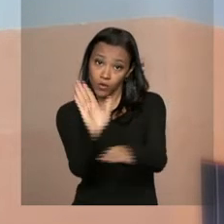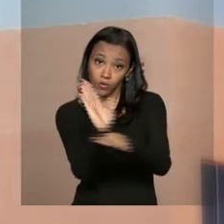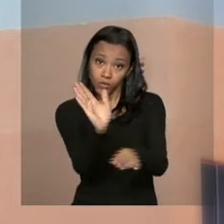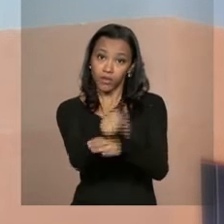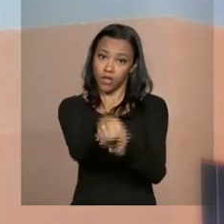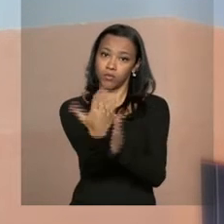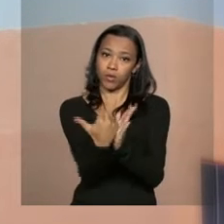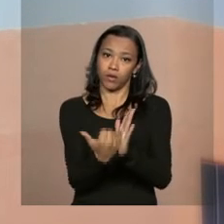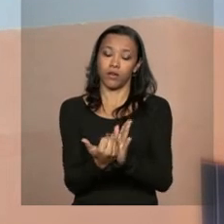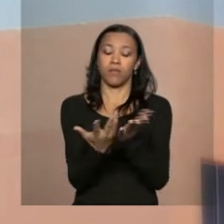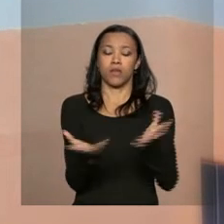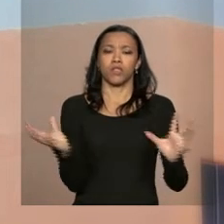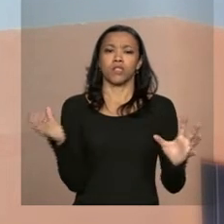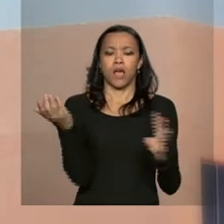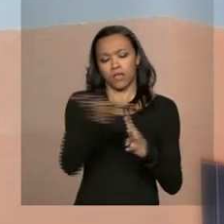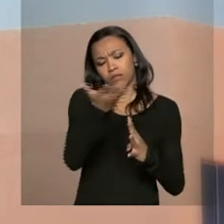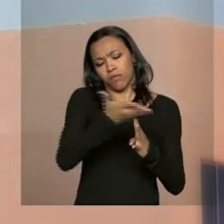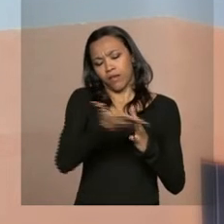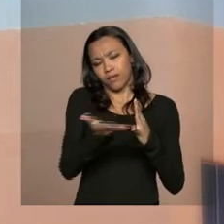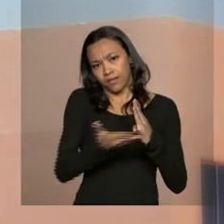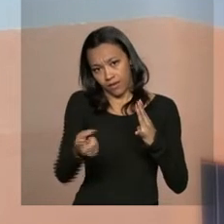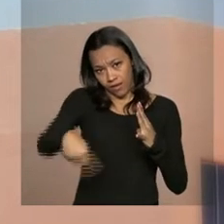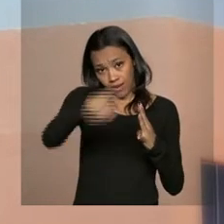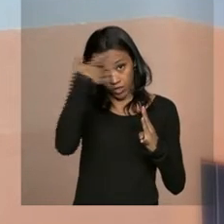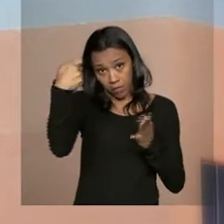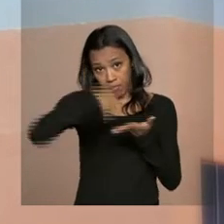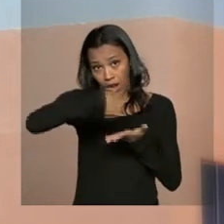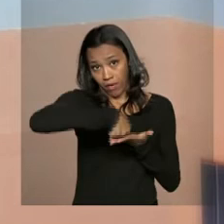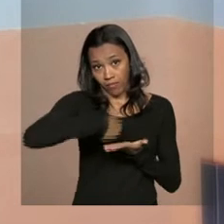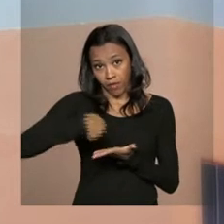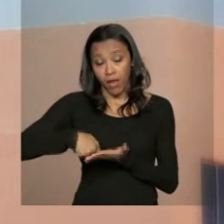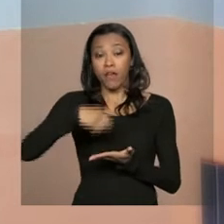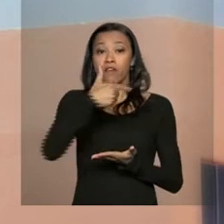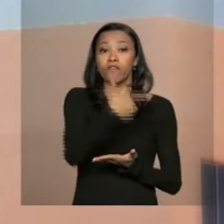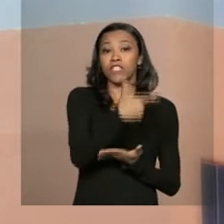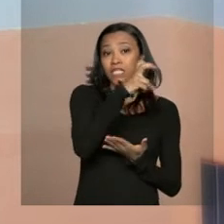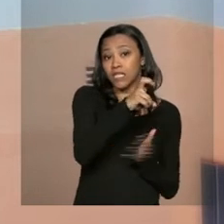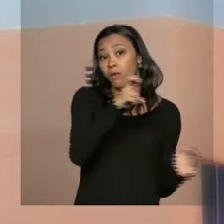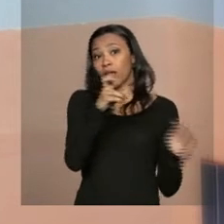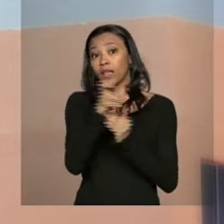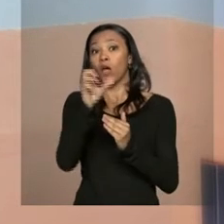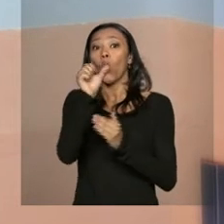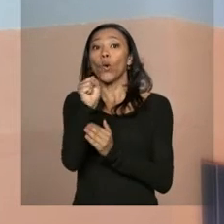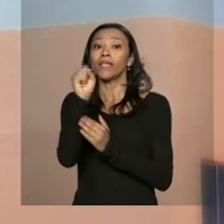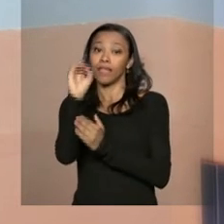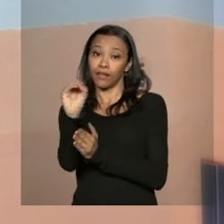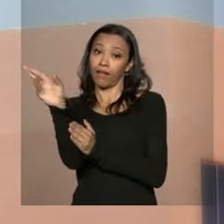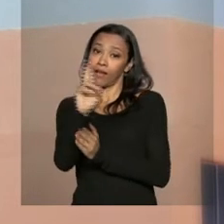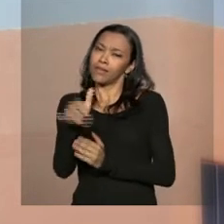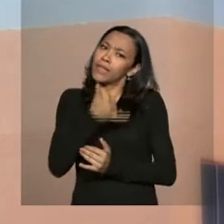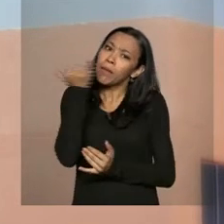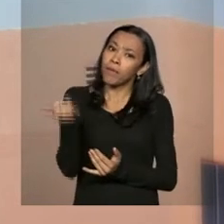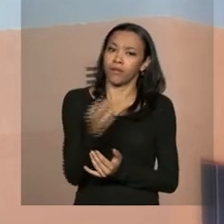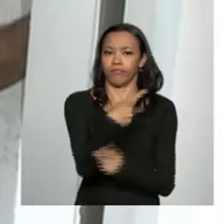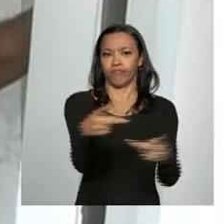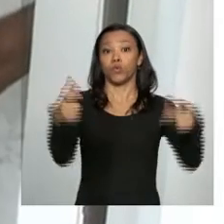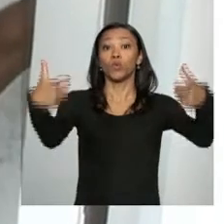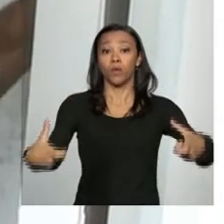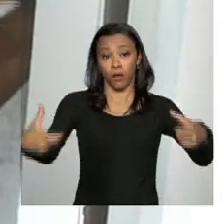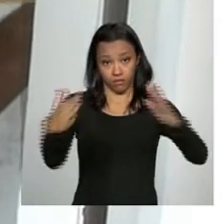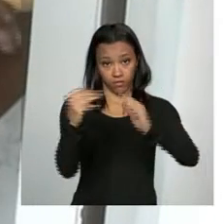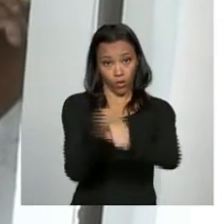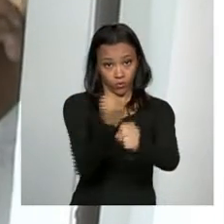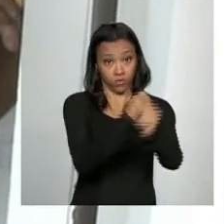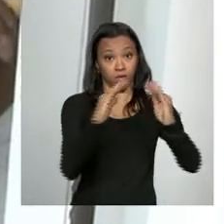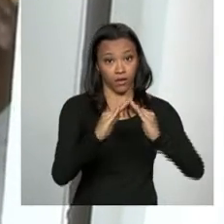programa. As parcelas dos beneficiados ficam entre 25 e 80 reais, dependendo da moradia. Para